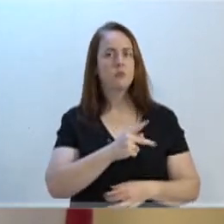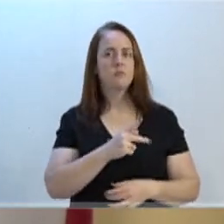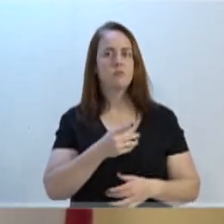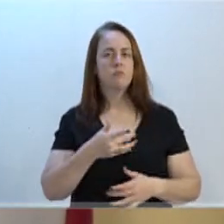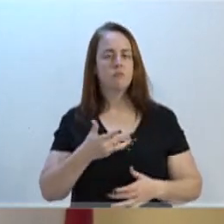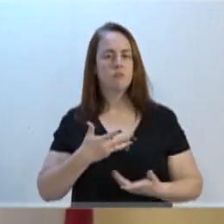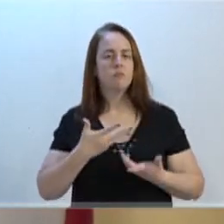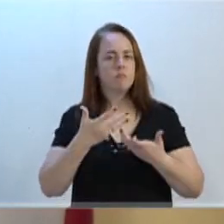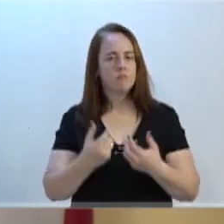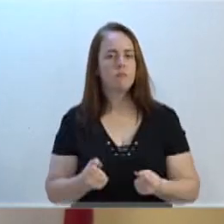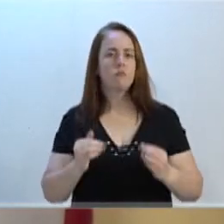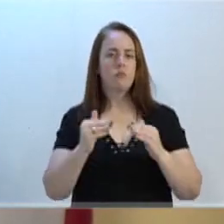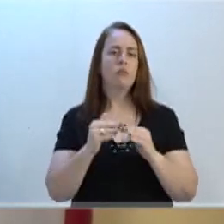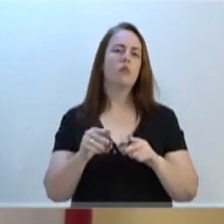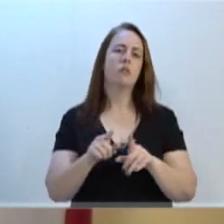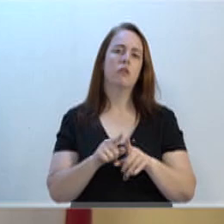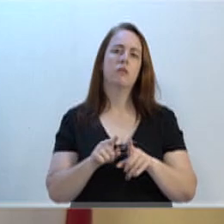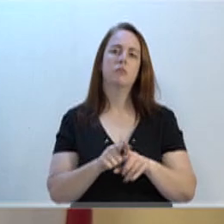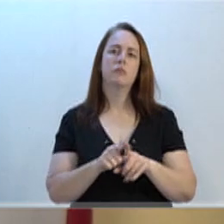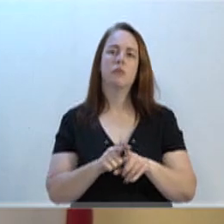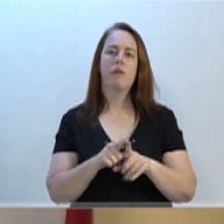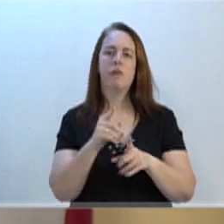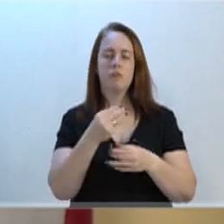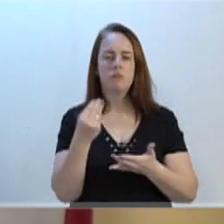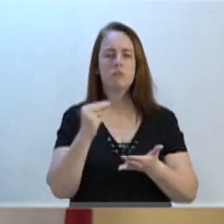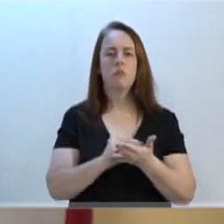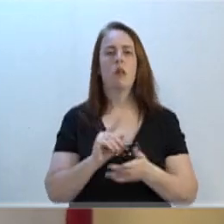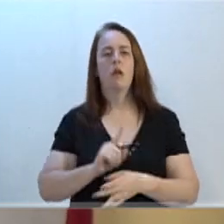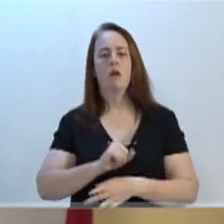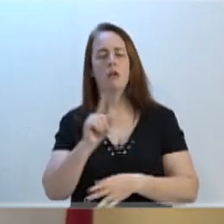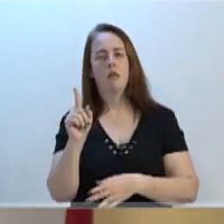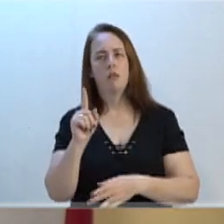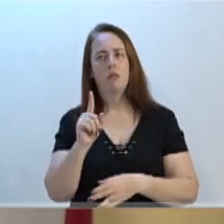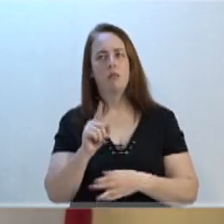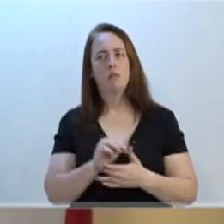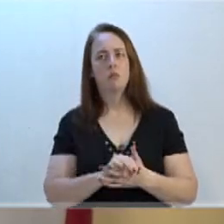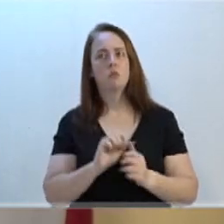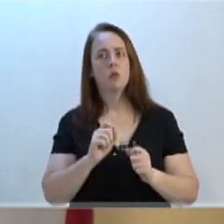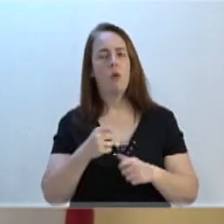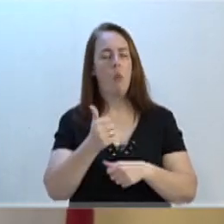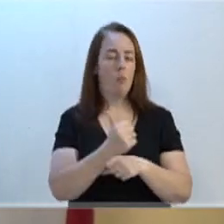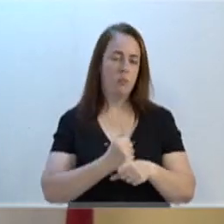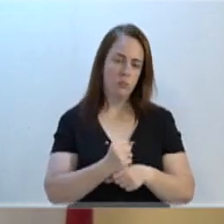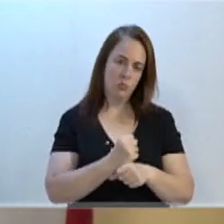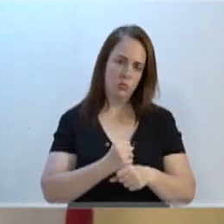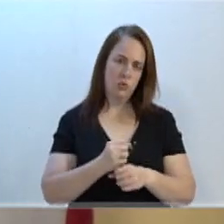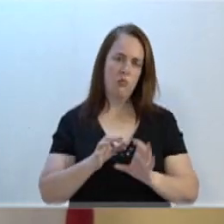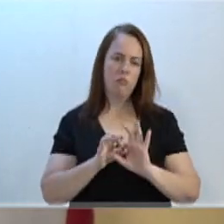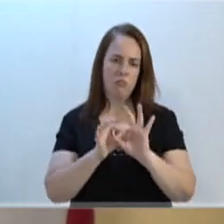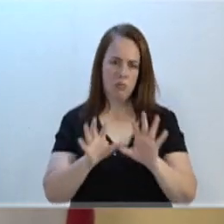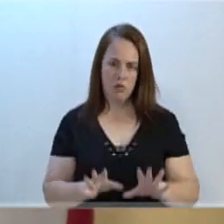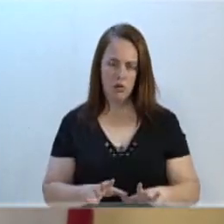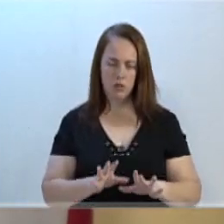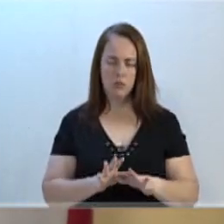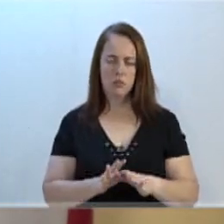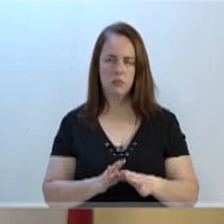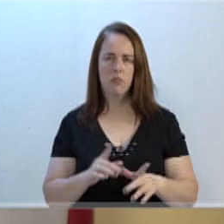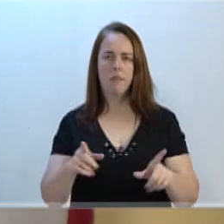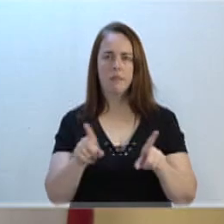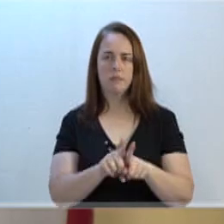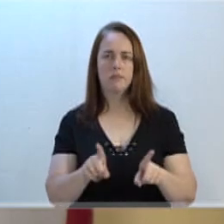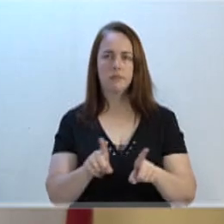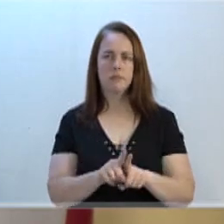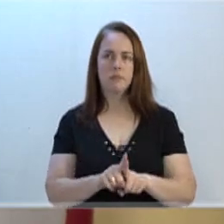assumiu, inclusive vai colocar lá uma funcionária à disposição, também